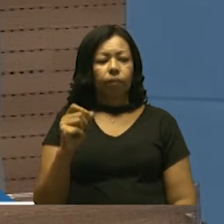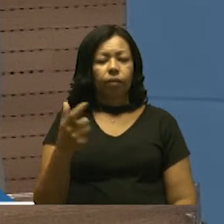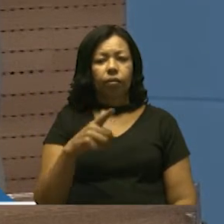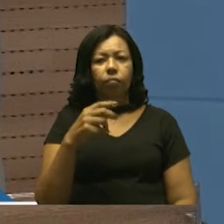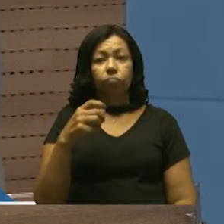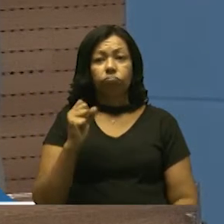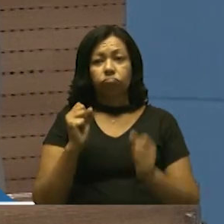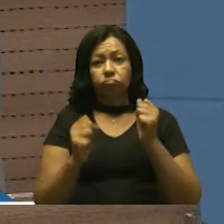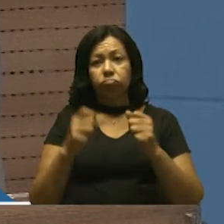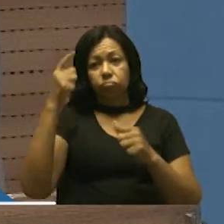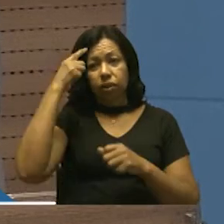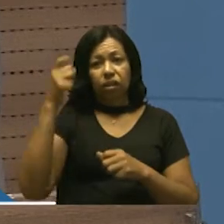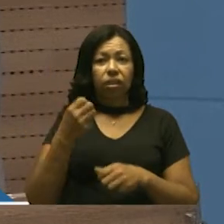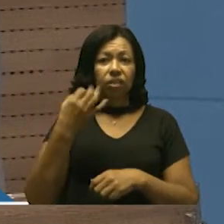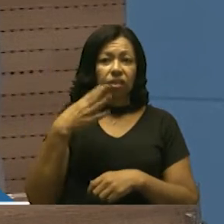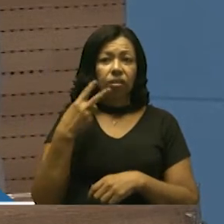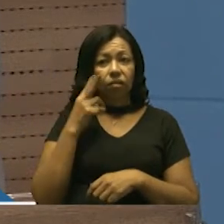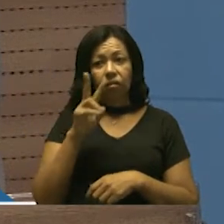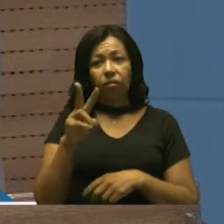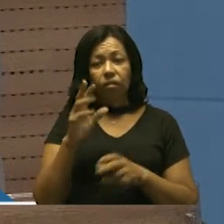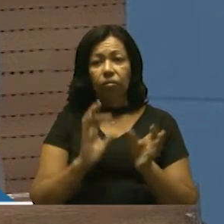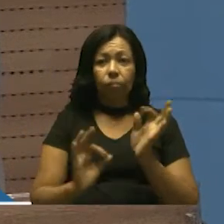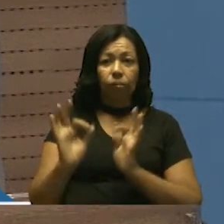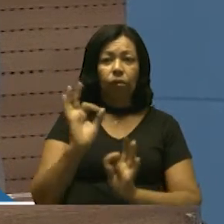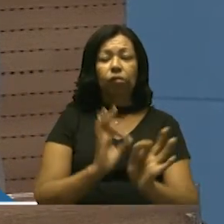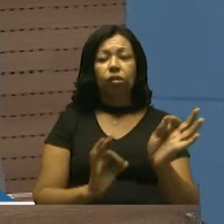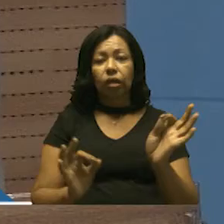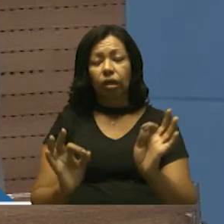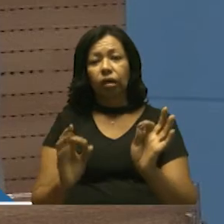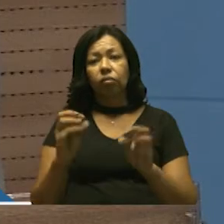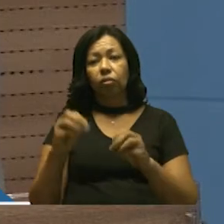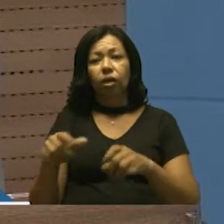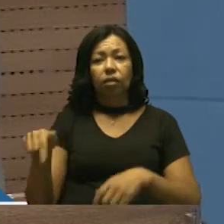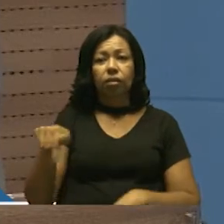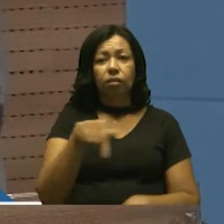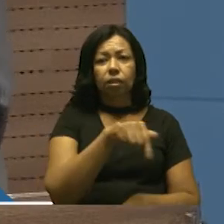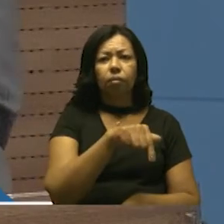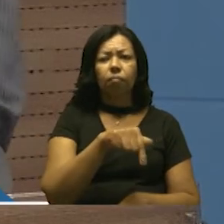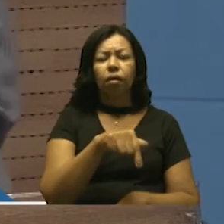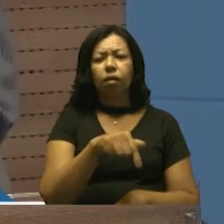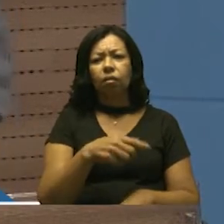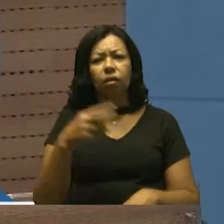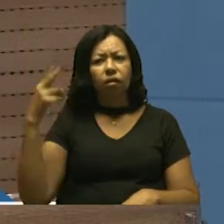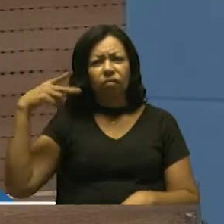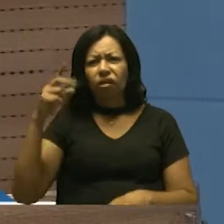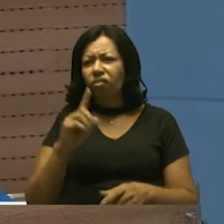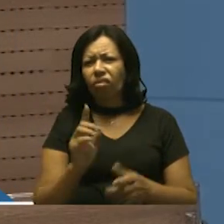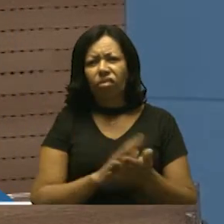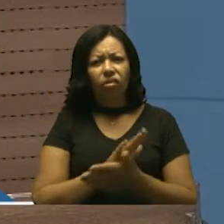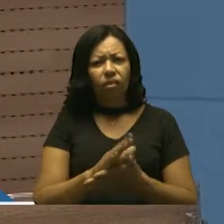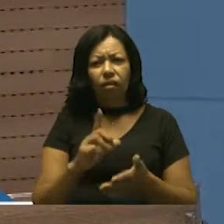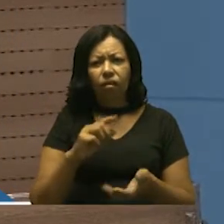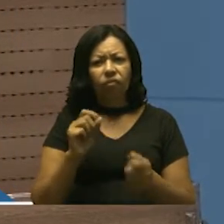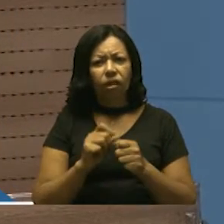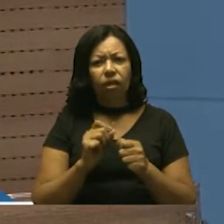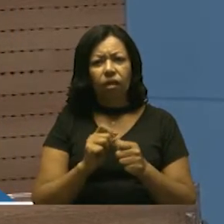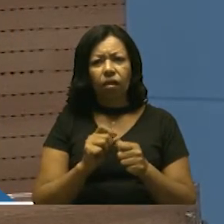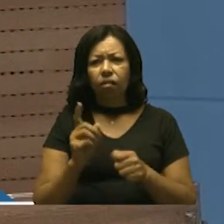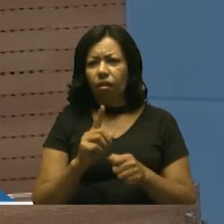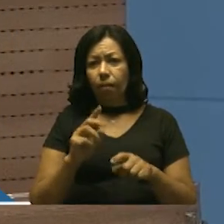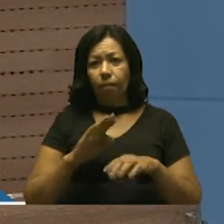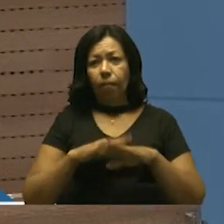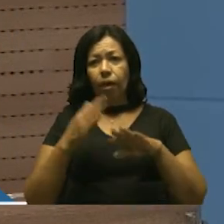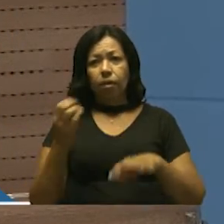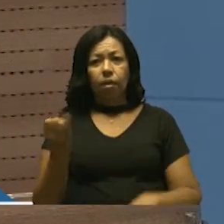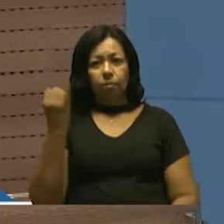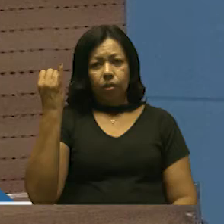podem pensar que, às vezes, olha, um projeto, instituir semana, será que o vereador não tem outra coisa a fazer? Não, mas é muito importante